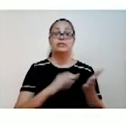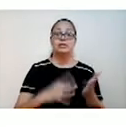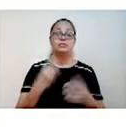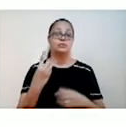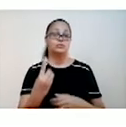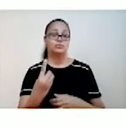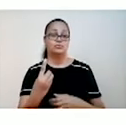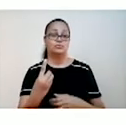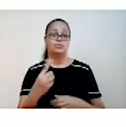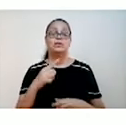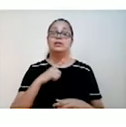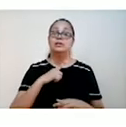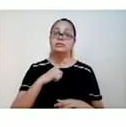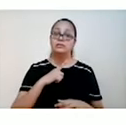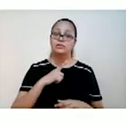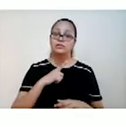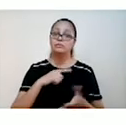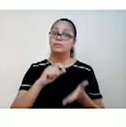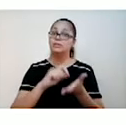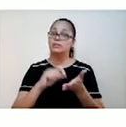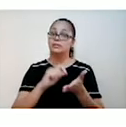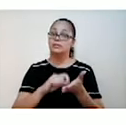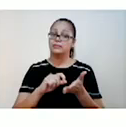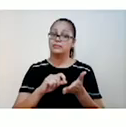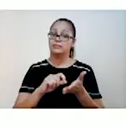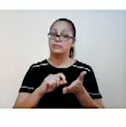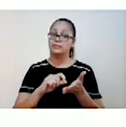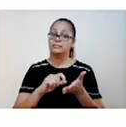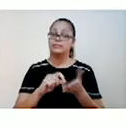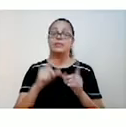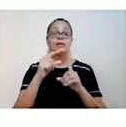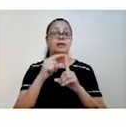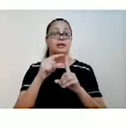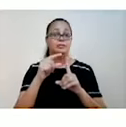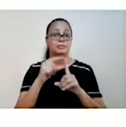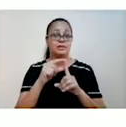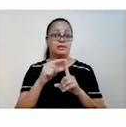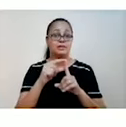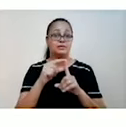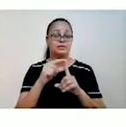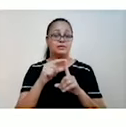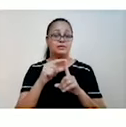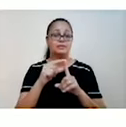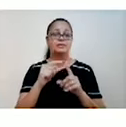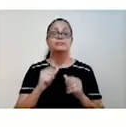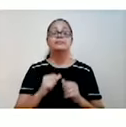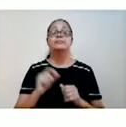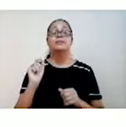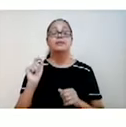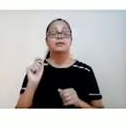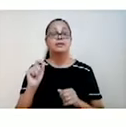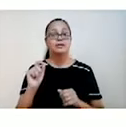são os conectores, as conjunções, as palavras que conectam partes de frases